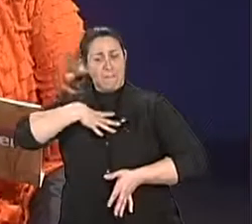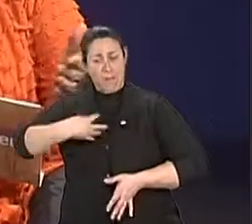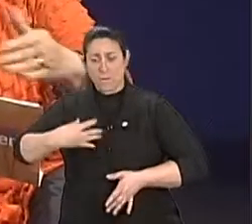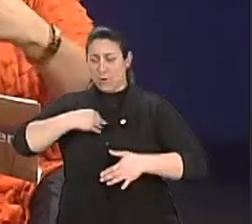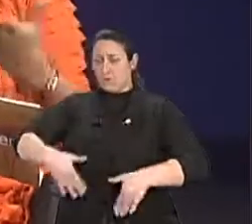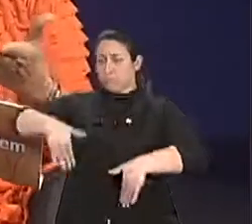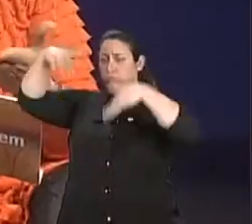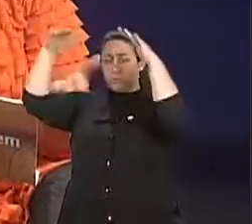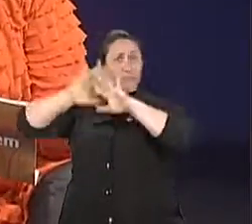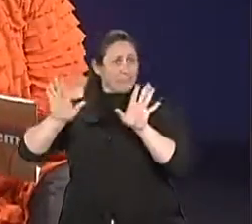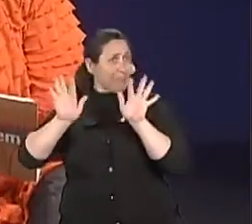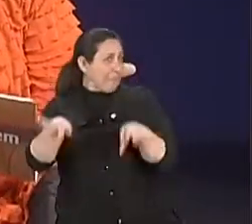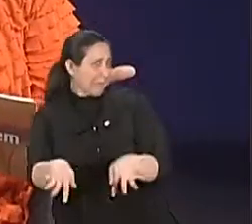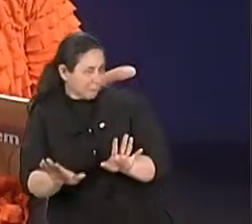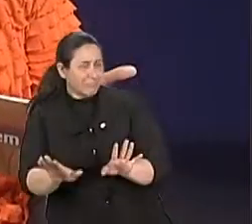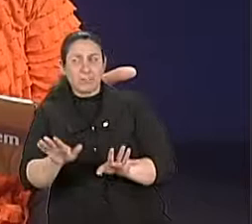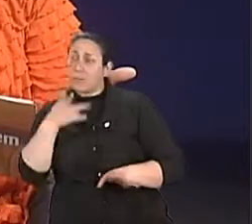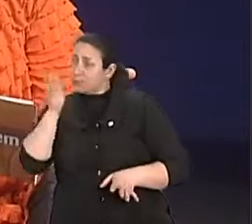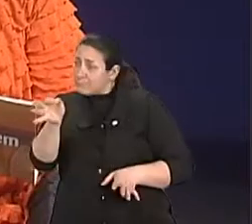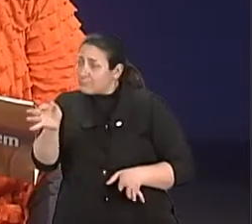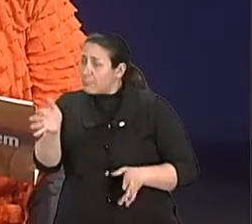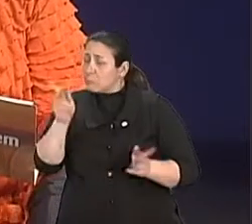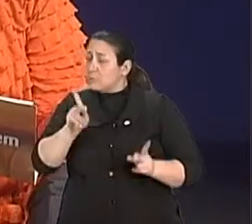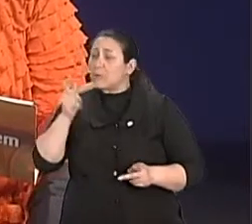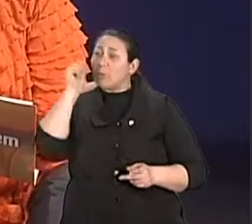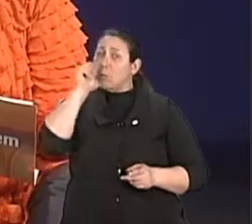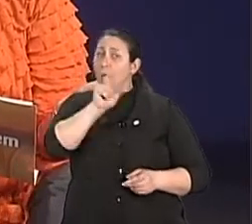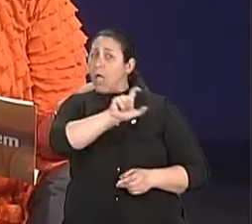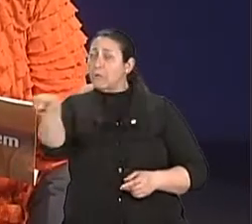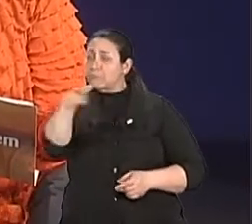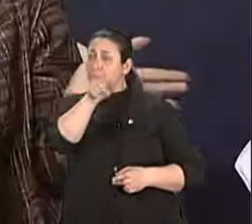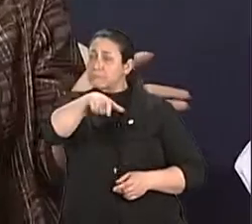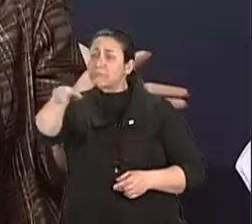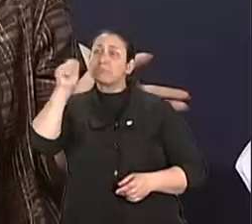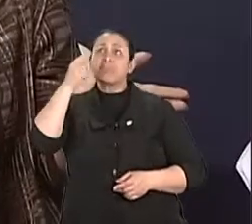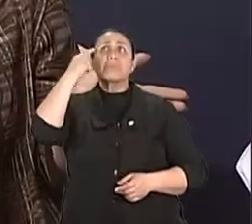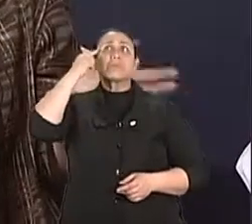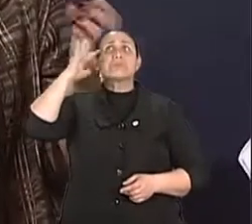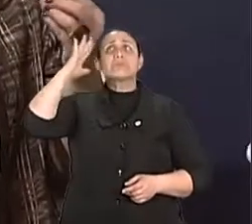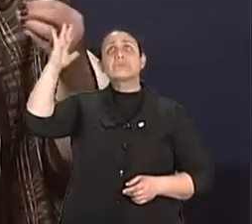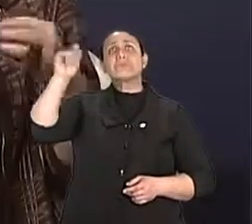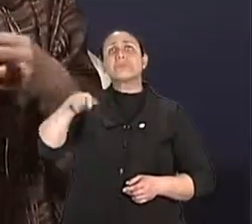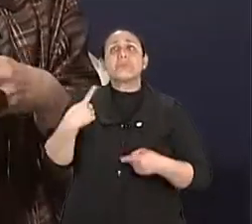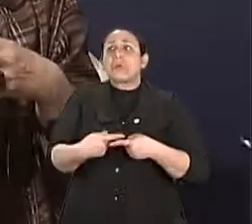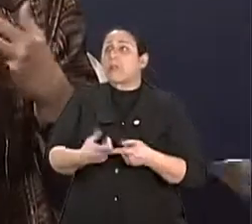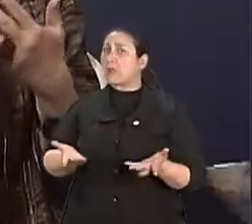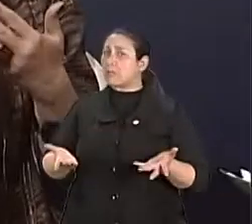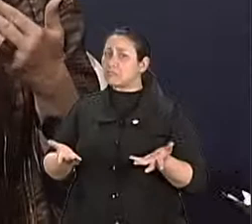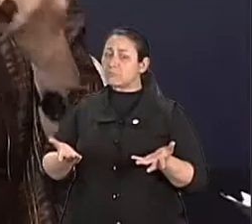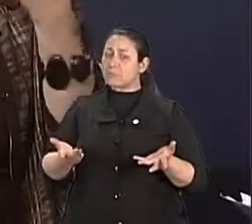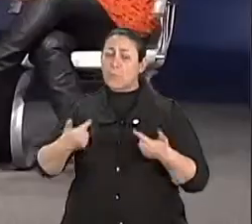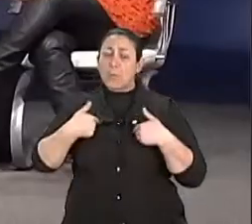cresceram e agora? Ele tá aqui? É. O que que eu quero com ele? É uma pergunta importante. Porque é a